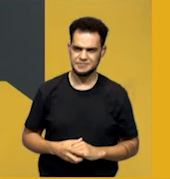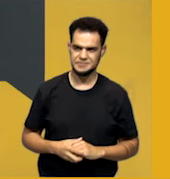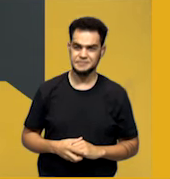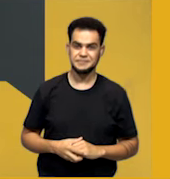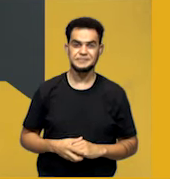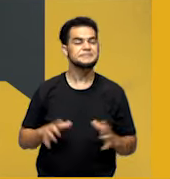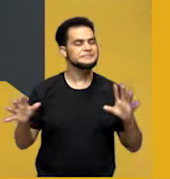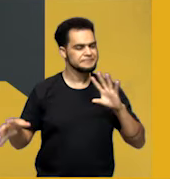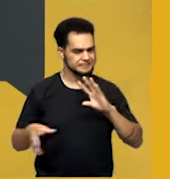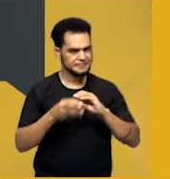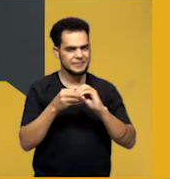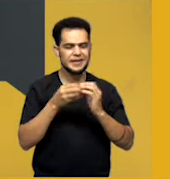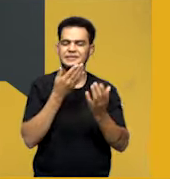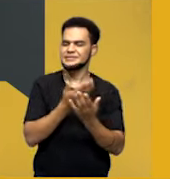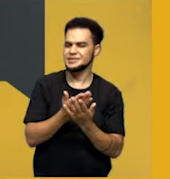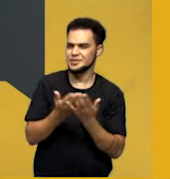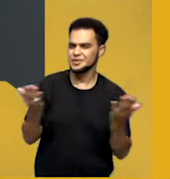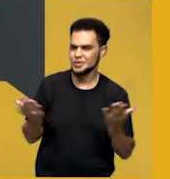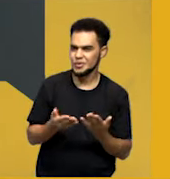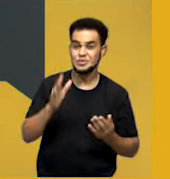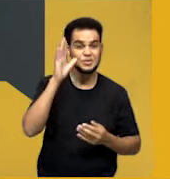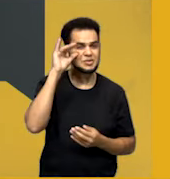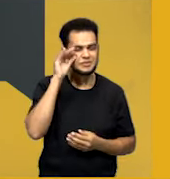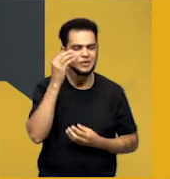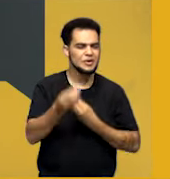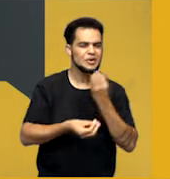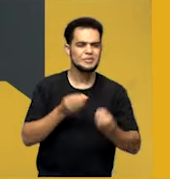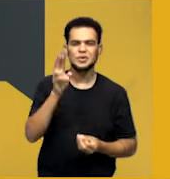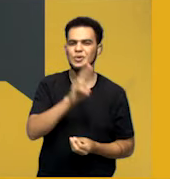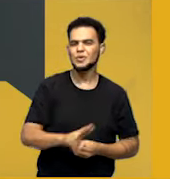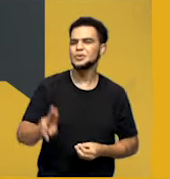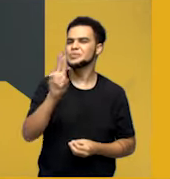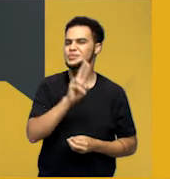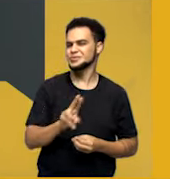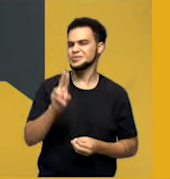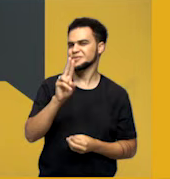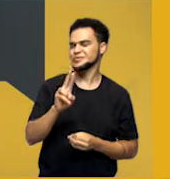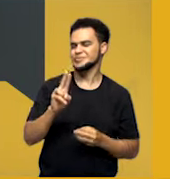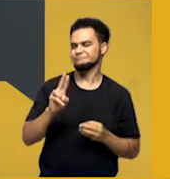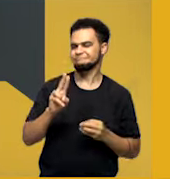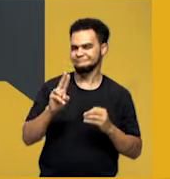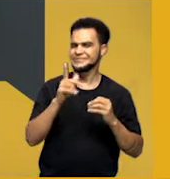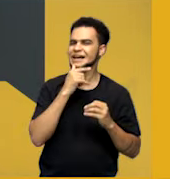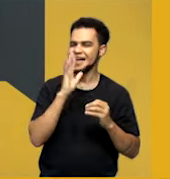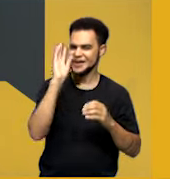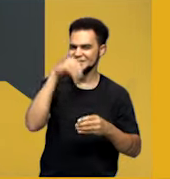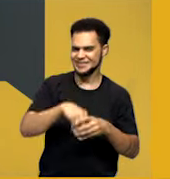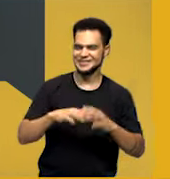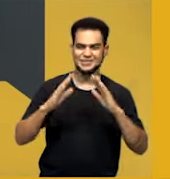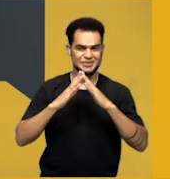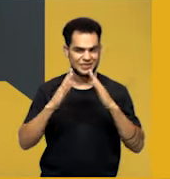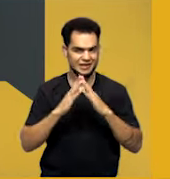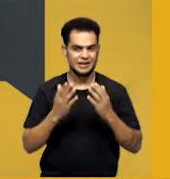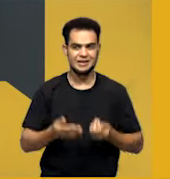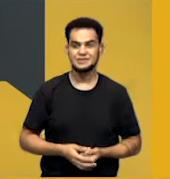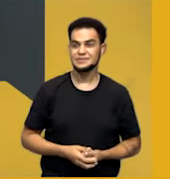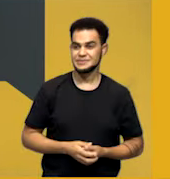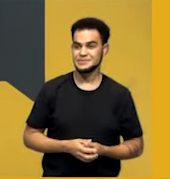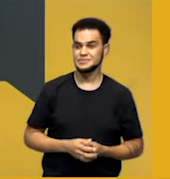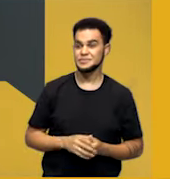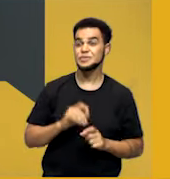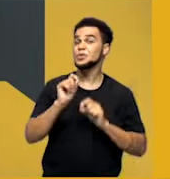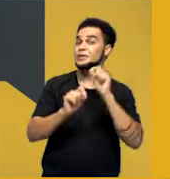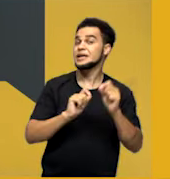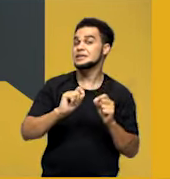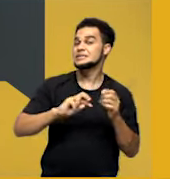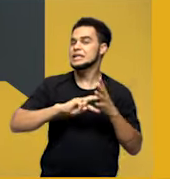aula de hoje nós vimos o uso doméstico da água que é todo o uso que a gente faz na nossa casa, o que significa